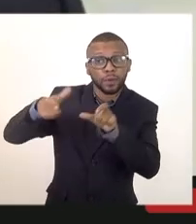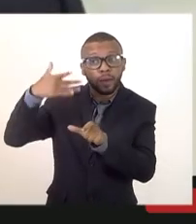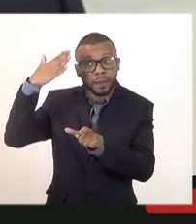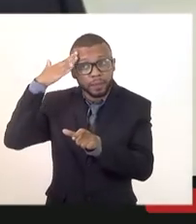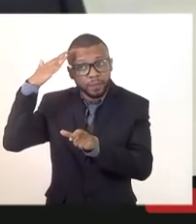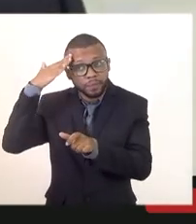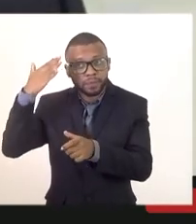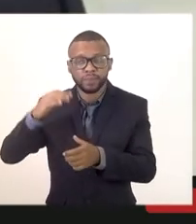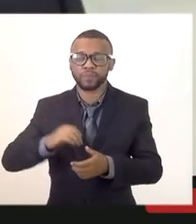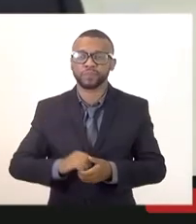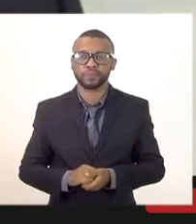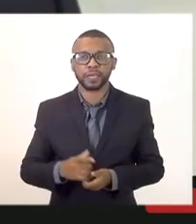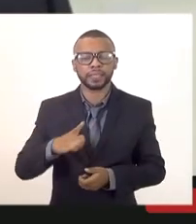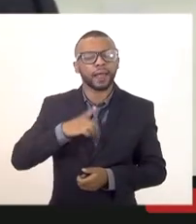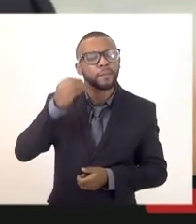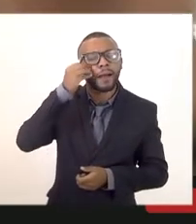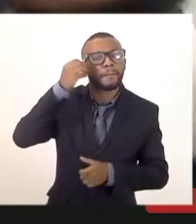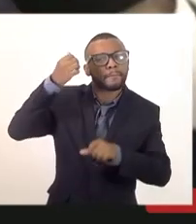exames já uma previsão